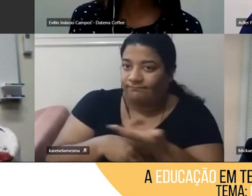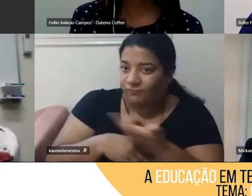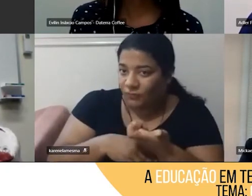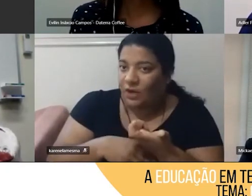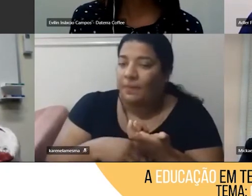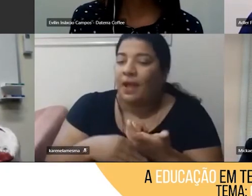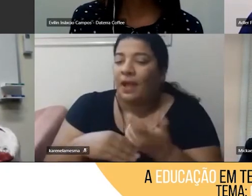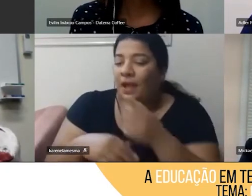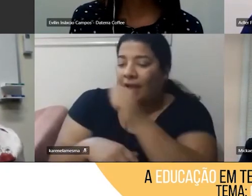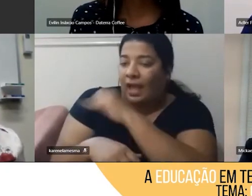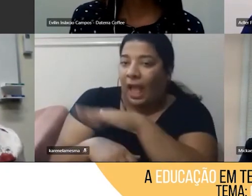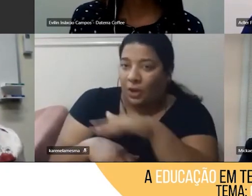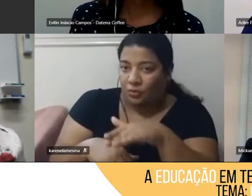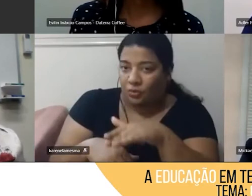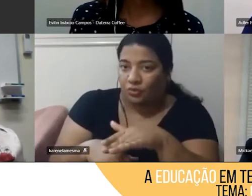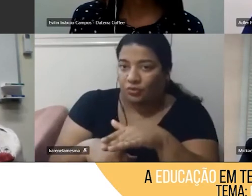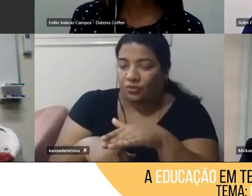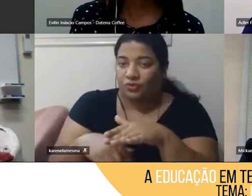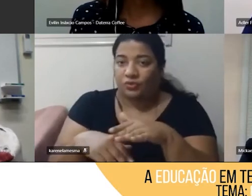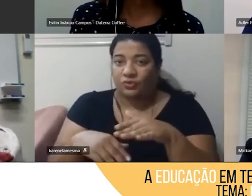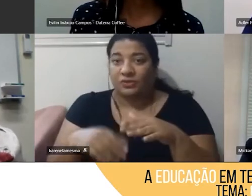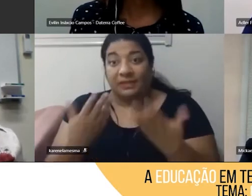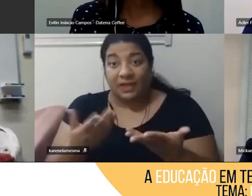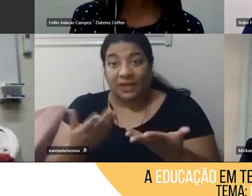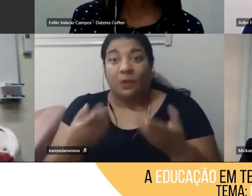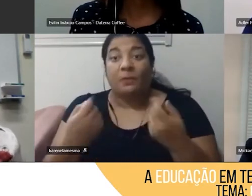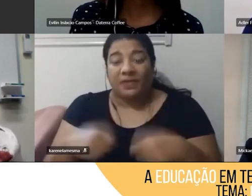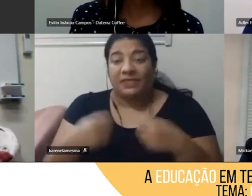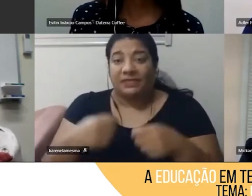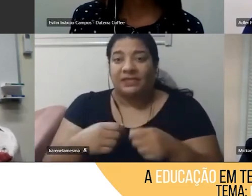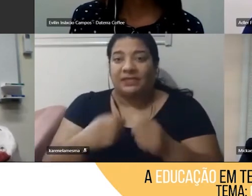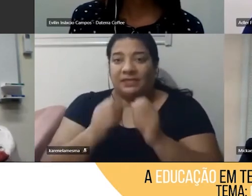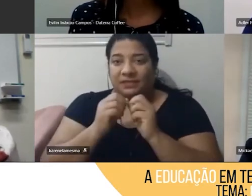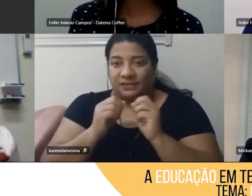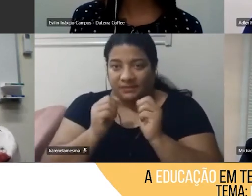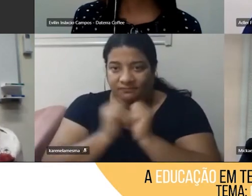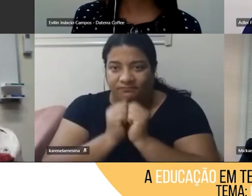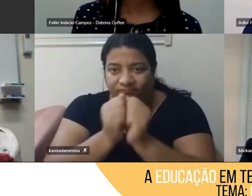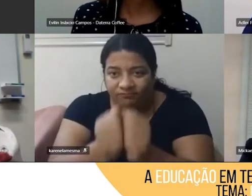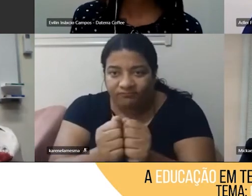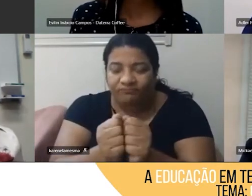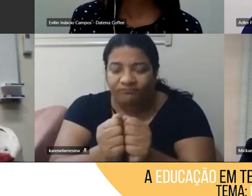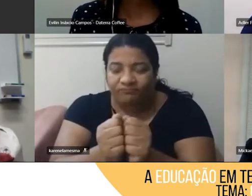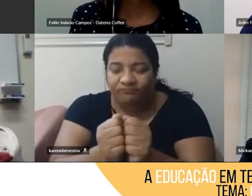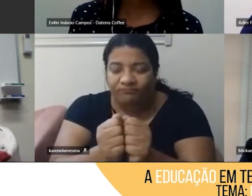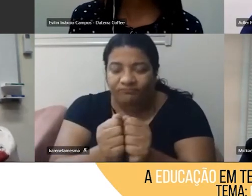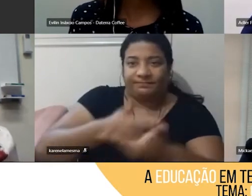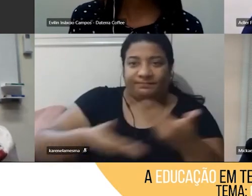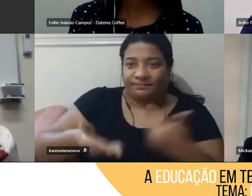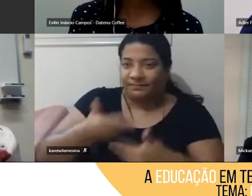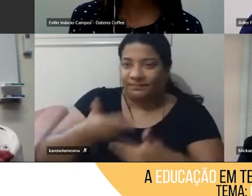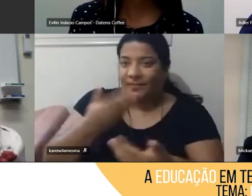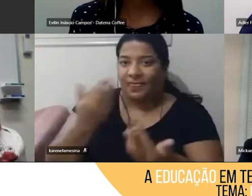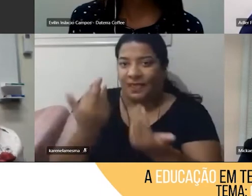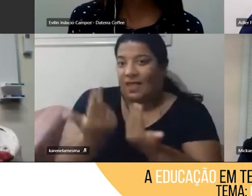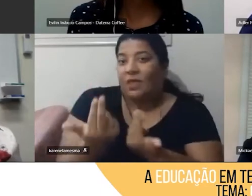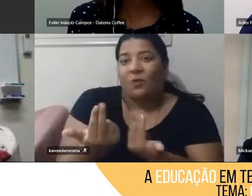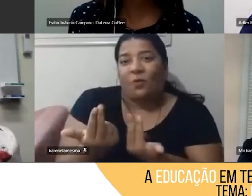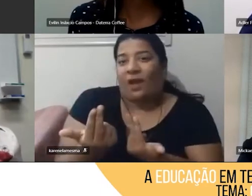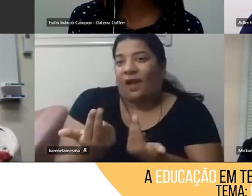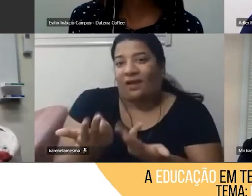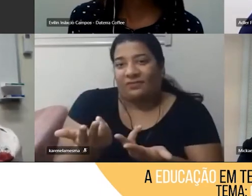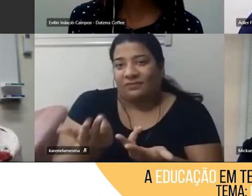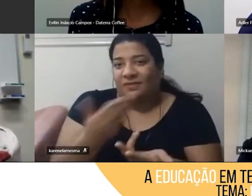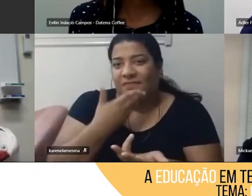essa educação entre pares, a linguagem, de jovem para jovem, é muito mais rápida e efetiva do que a nossa